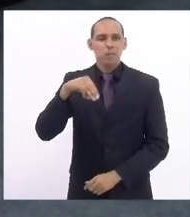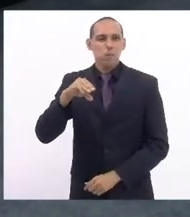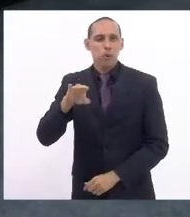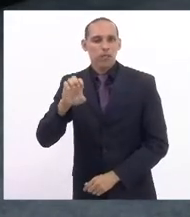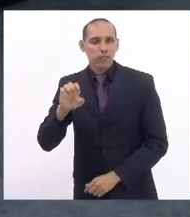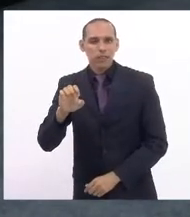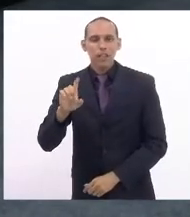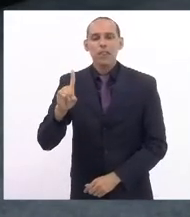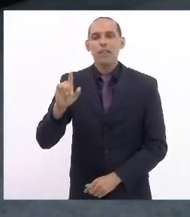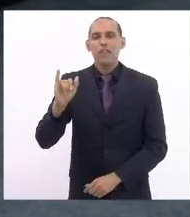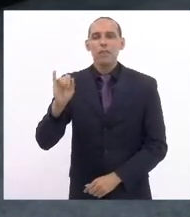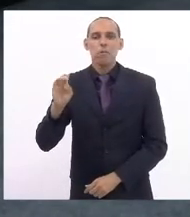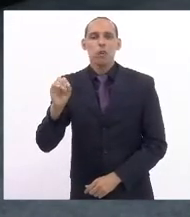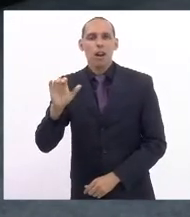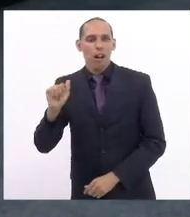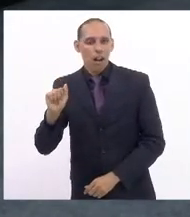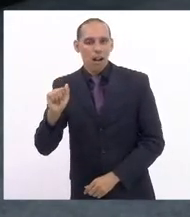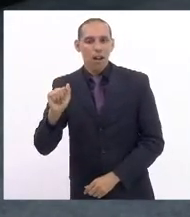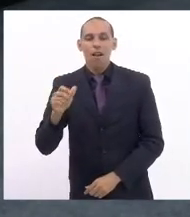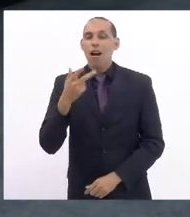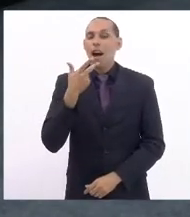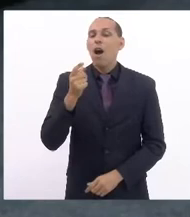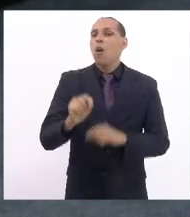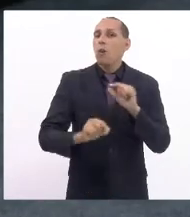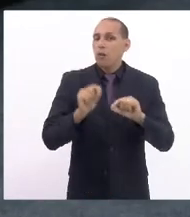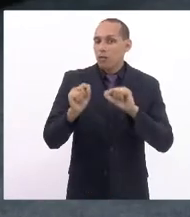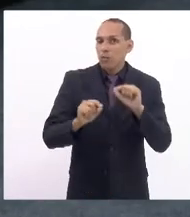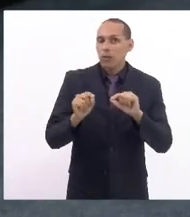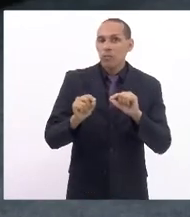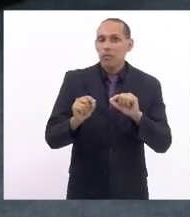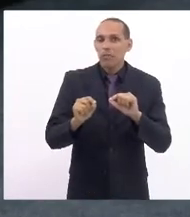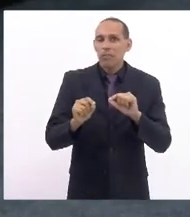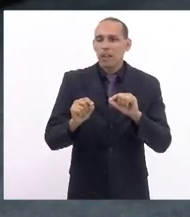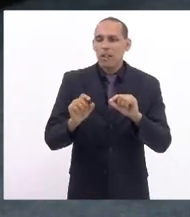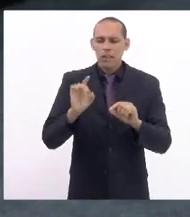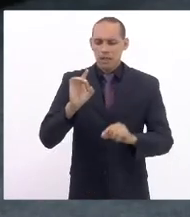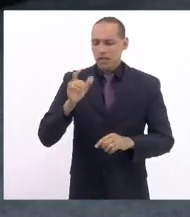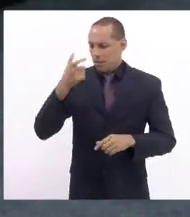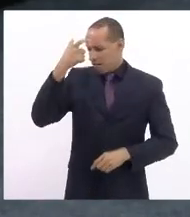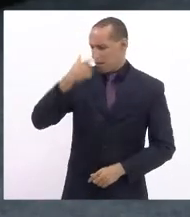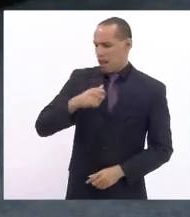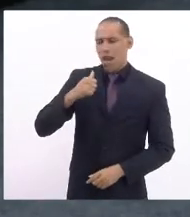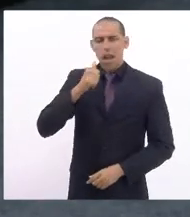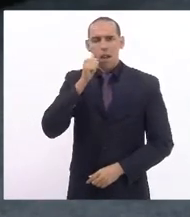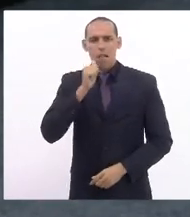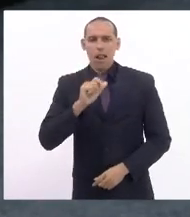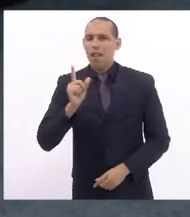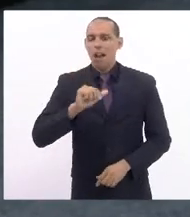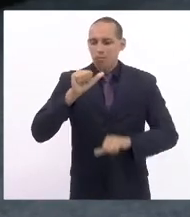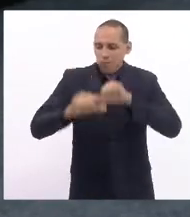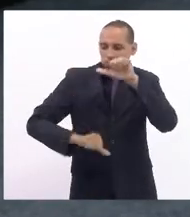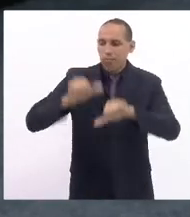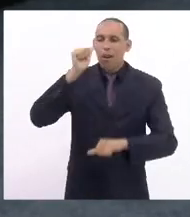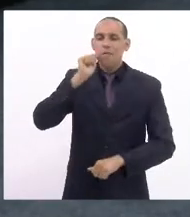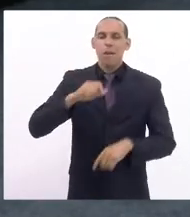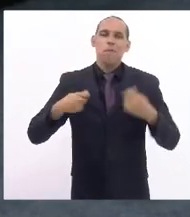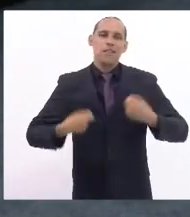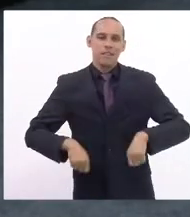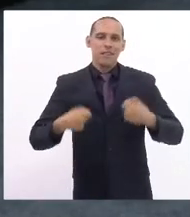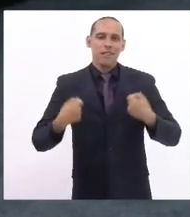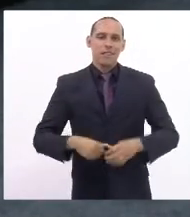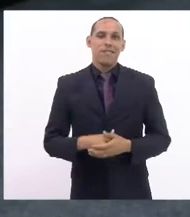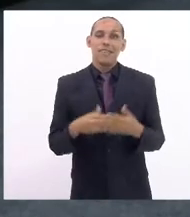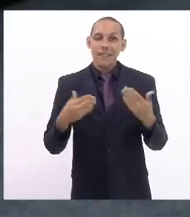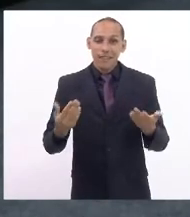não basta ser mulher é preciso tornar-se uma mulher então em nome das companheiras do PDT